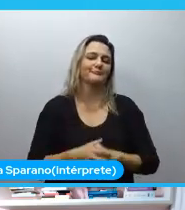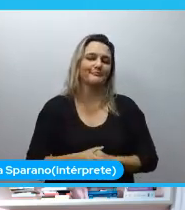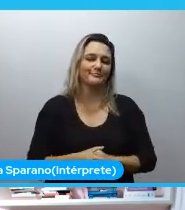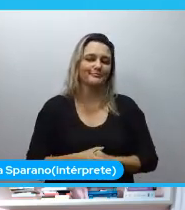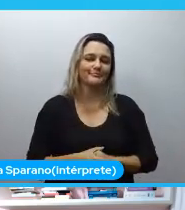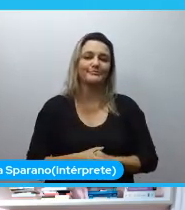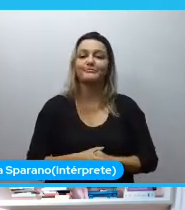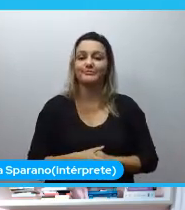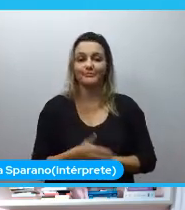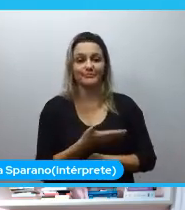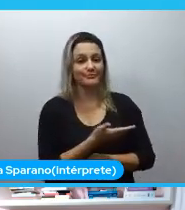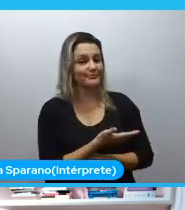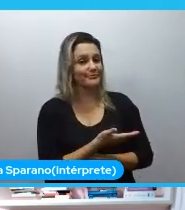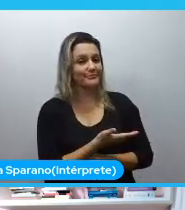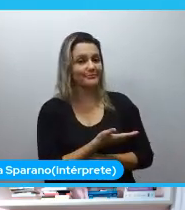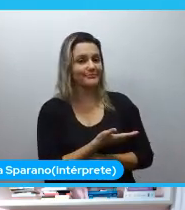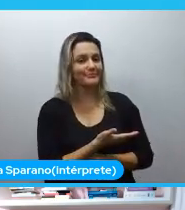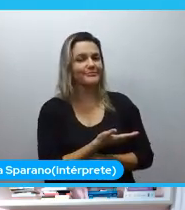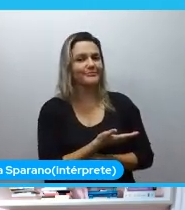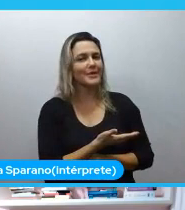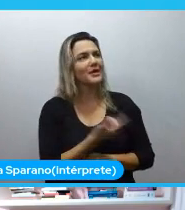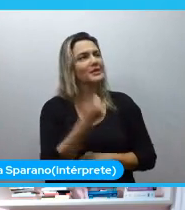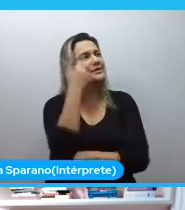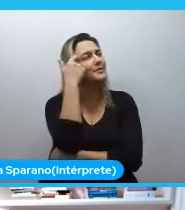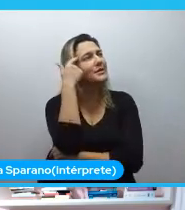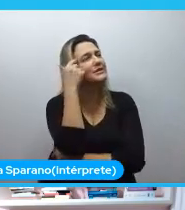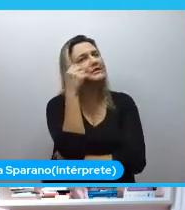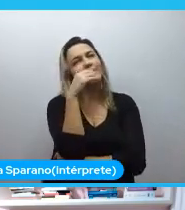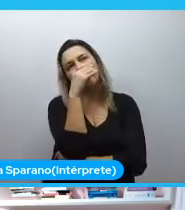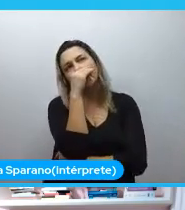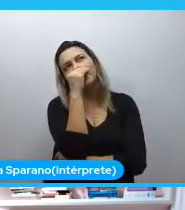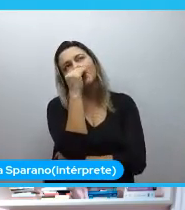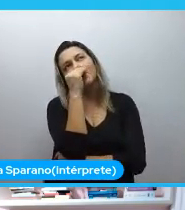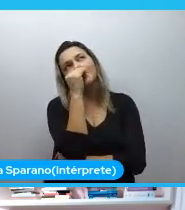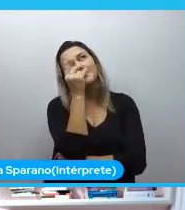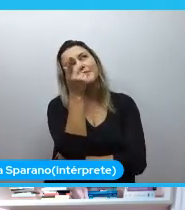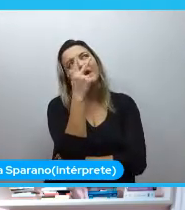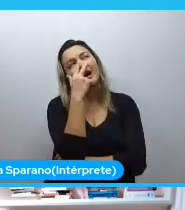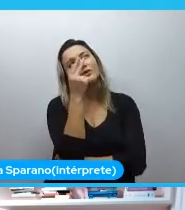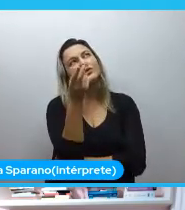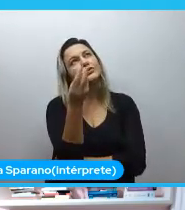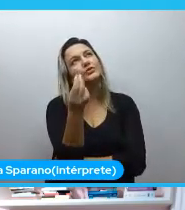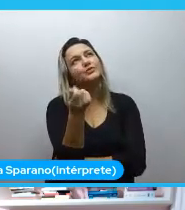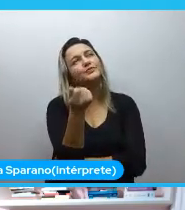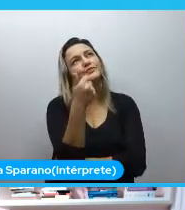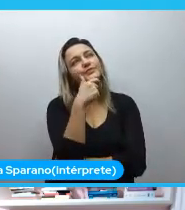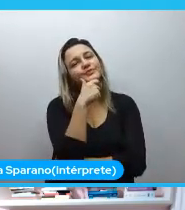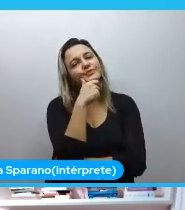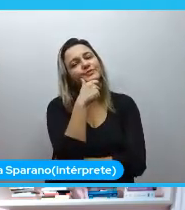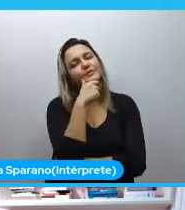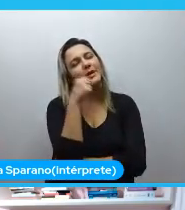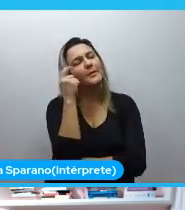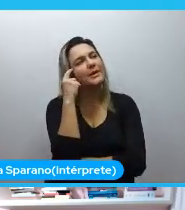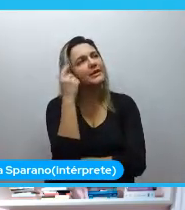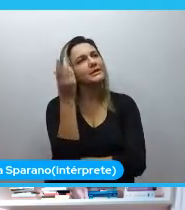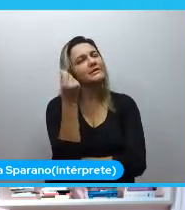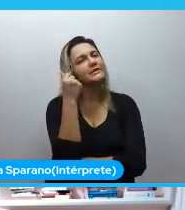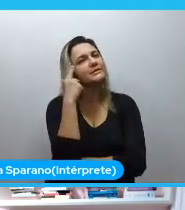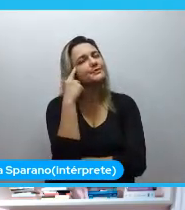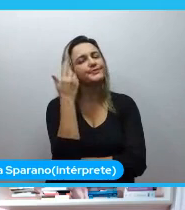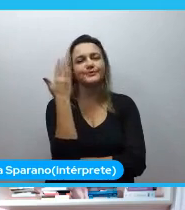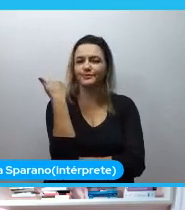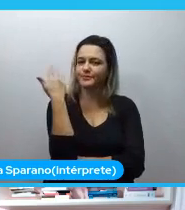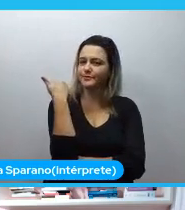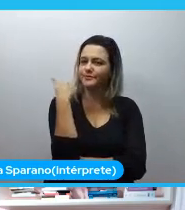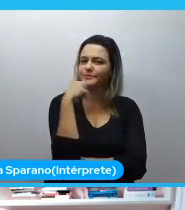E aí, isso faz... Eu estava parando para pensar... Eu acho que... Eu estava parando para pensar esses dias. Eu